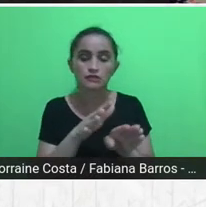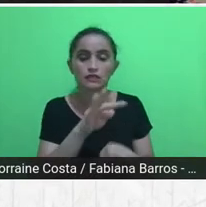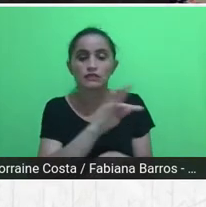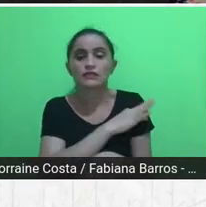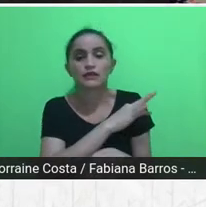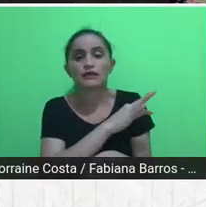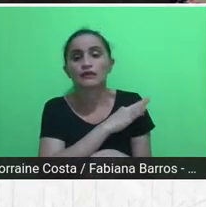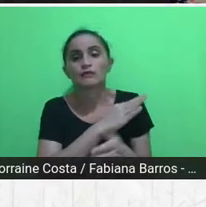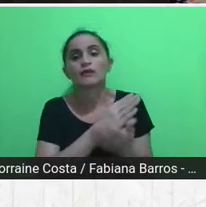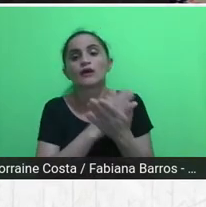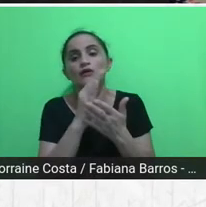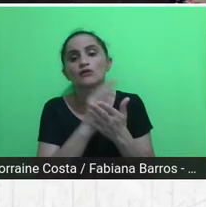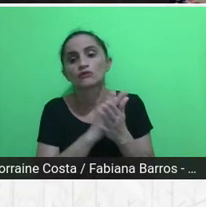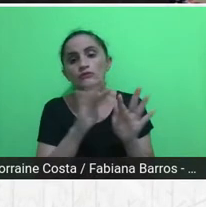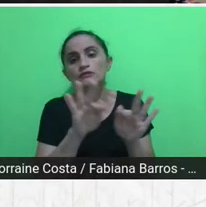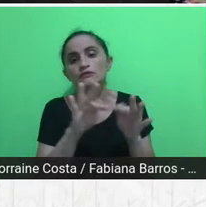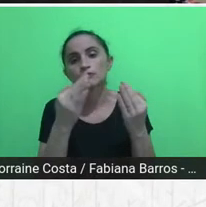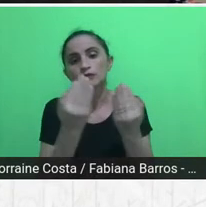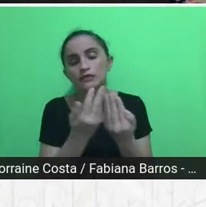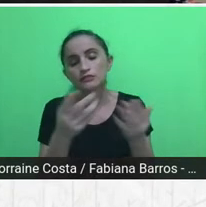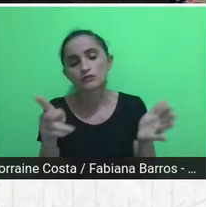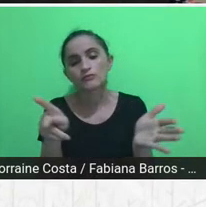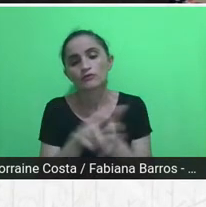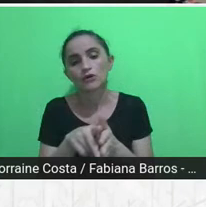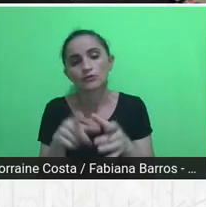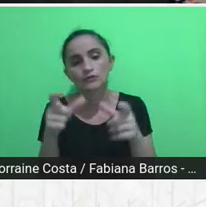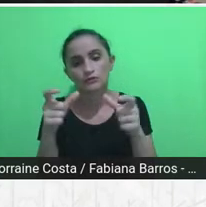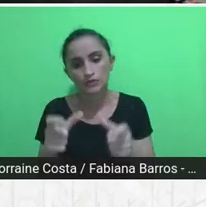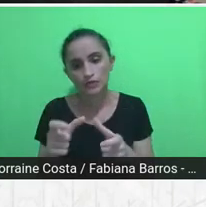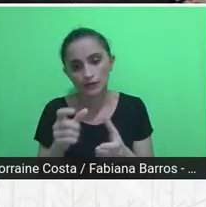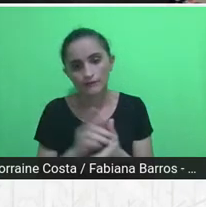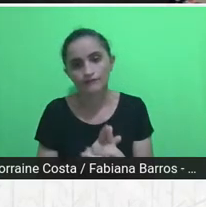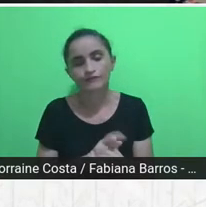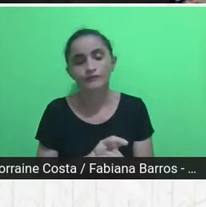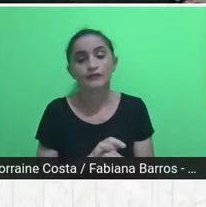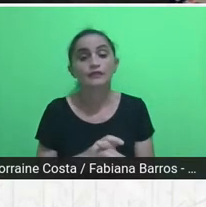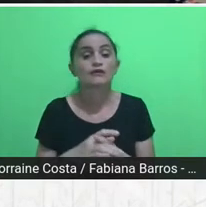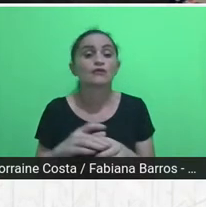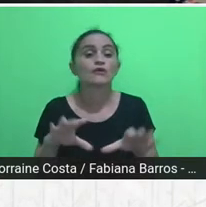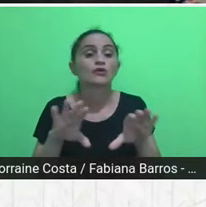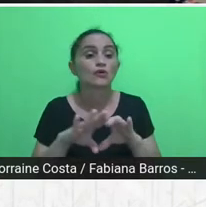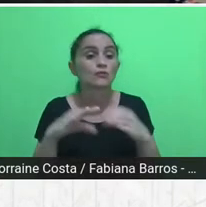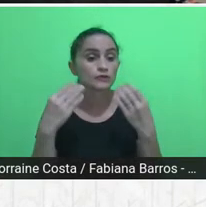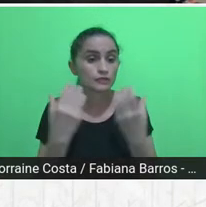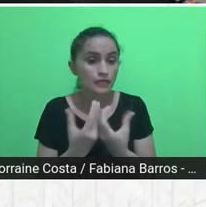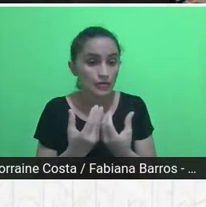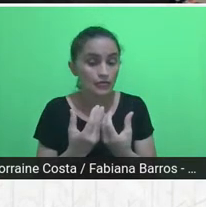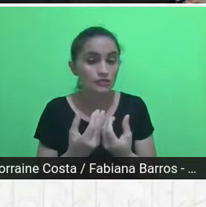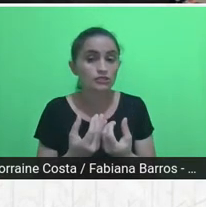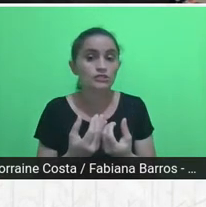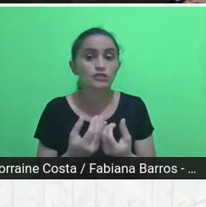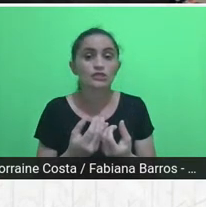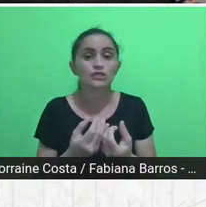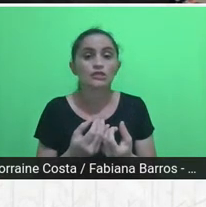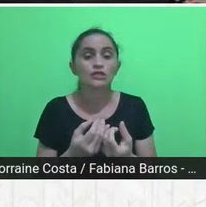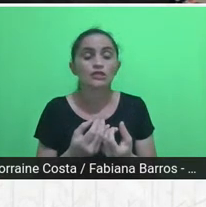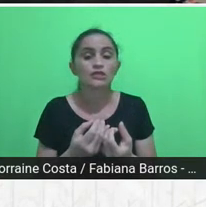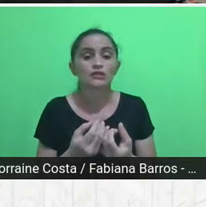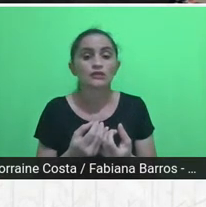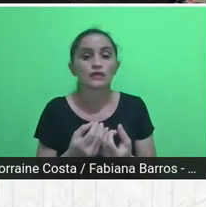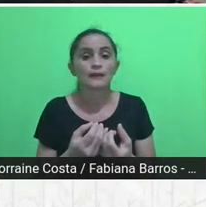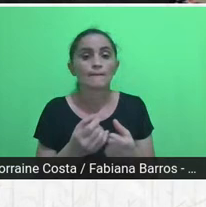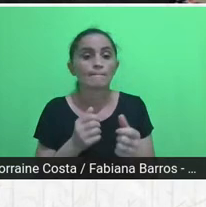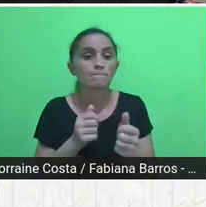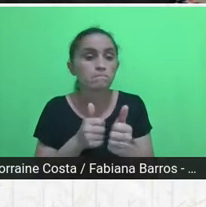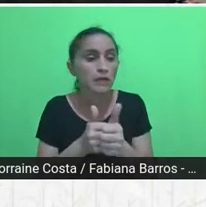e também por ser uma comunidade que não está tão distante de João Pessoa,